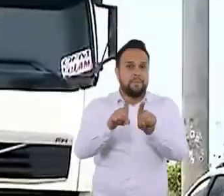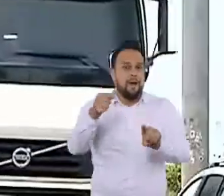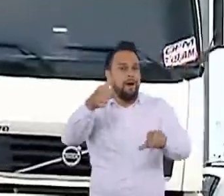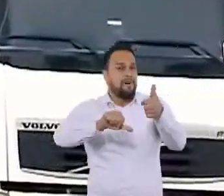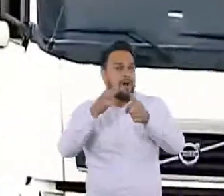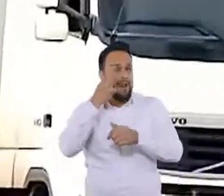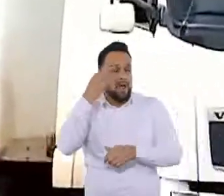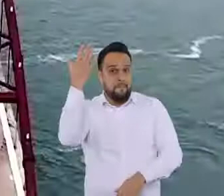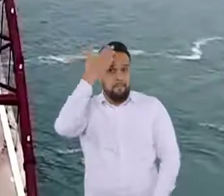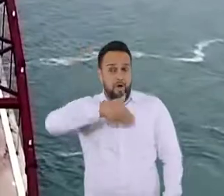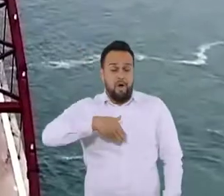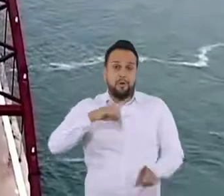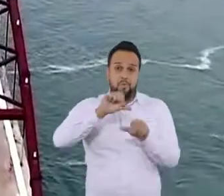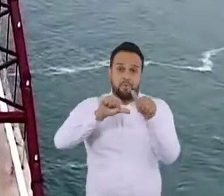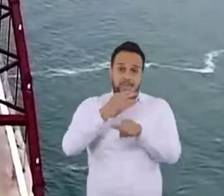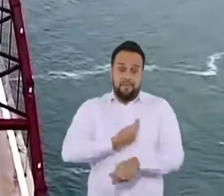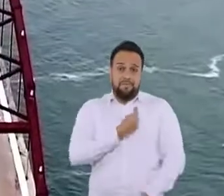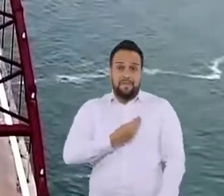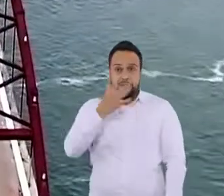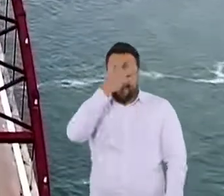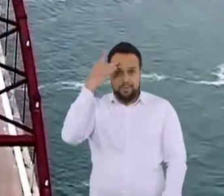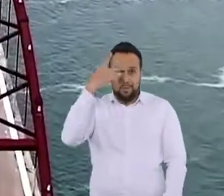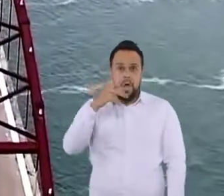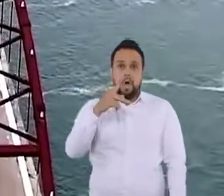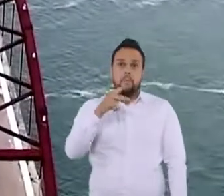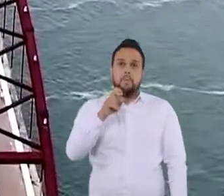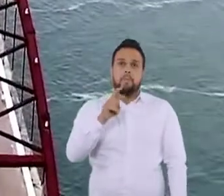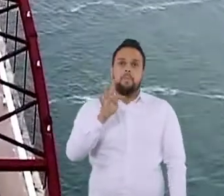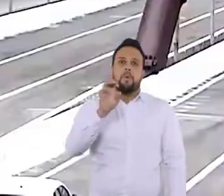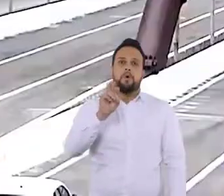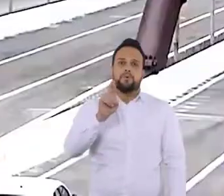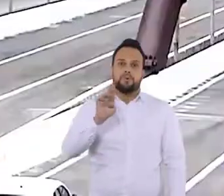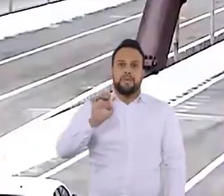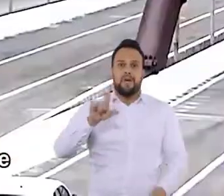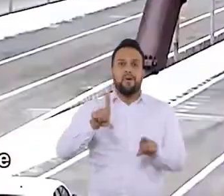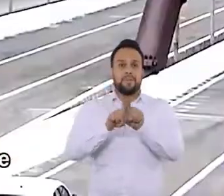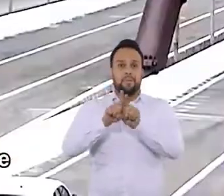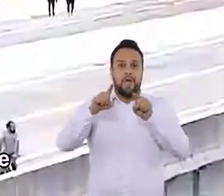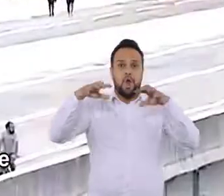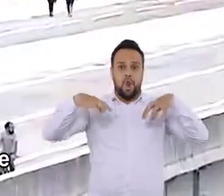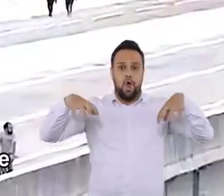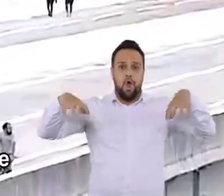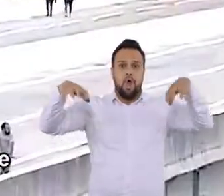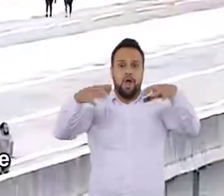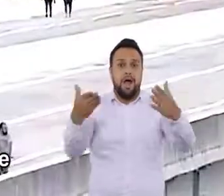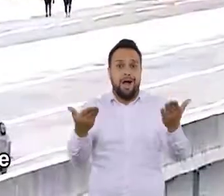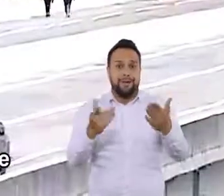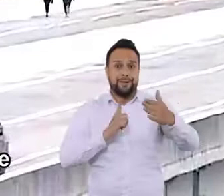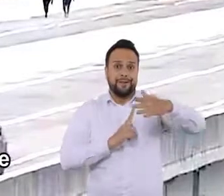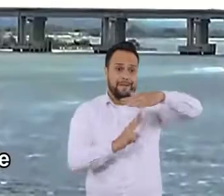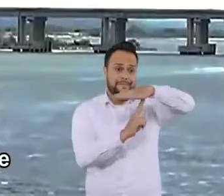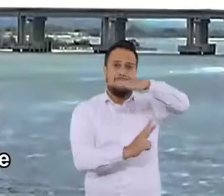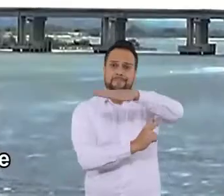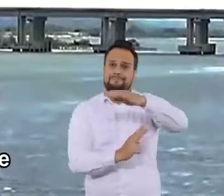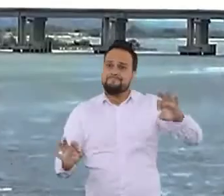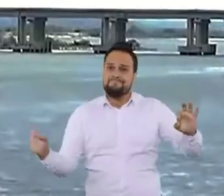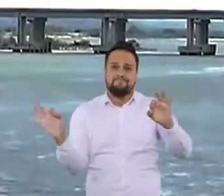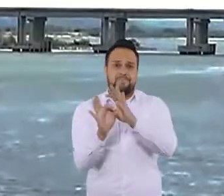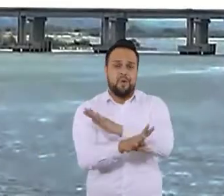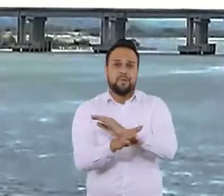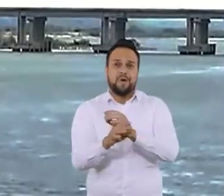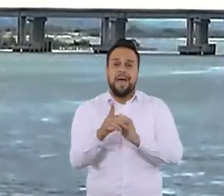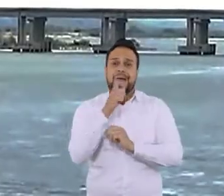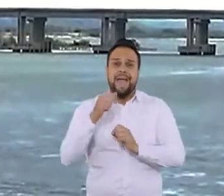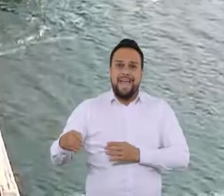Avalie também a mudança na vida dos alagoanos de Porto Real do Colégio e daquela região, que agora tem uma ponte